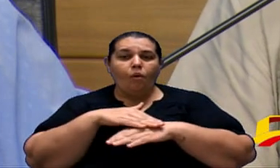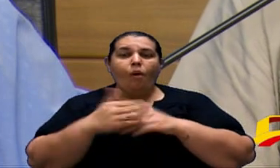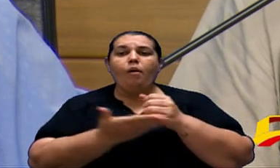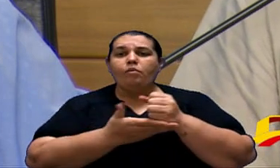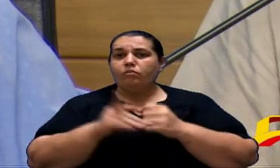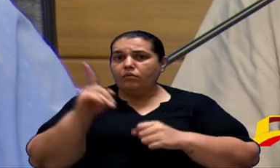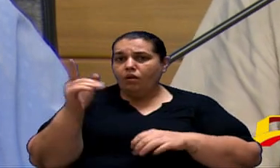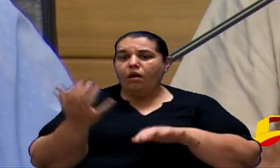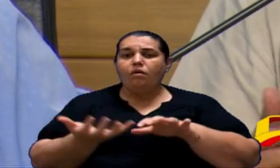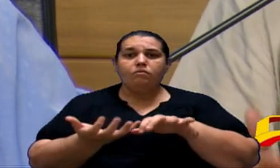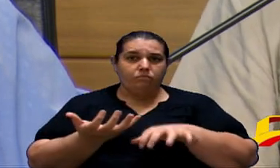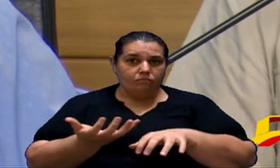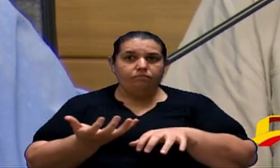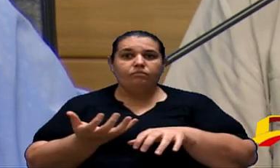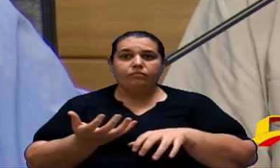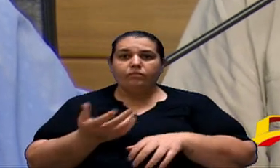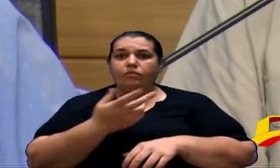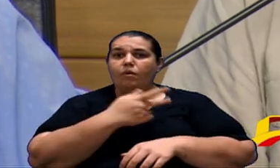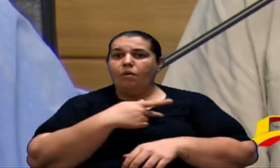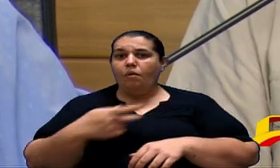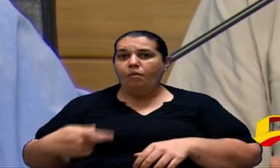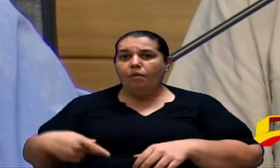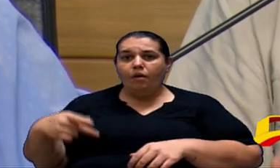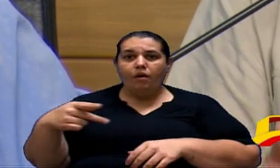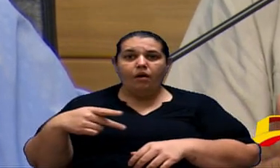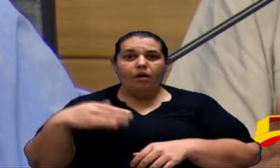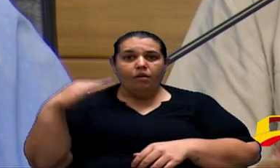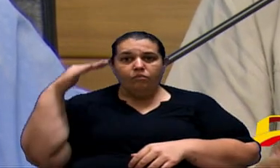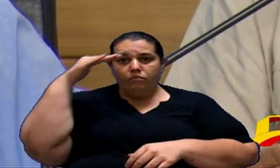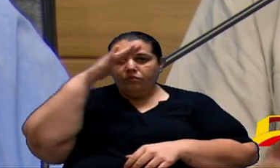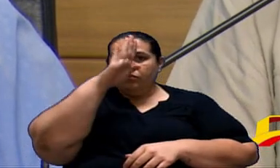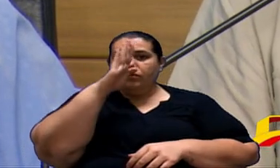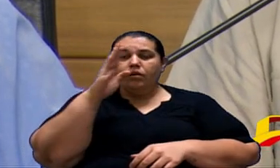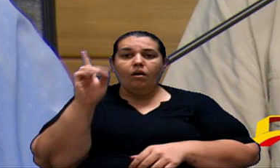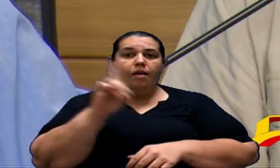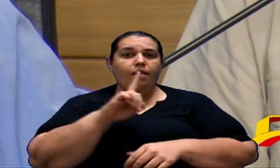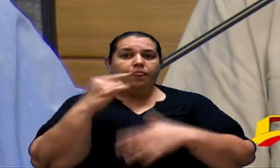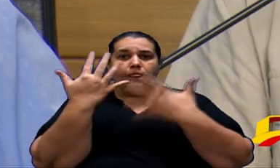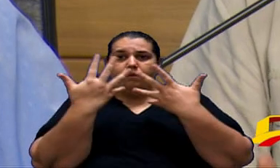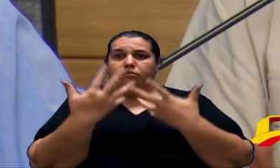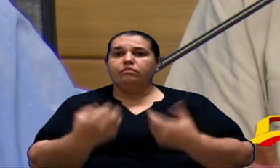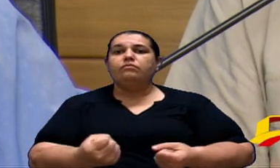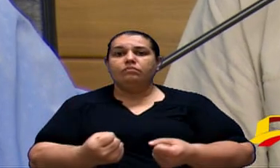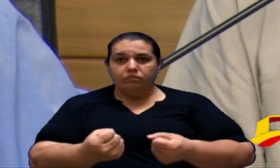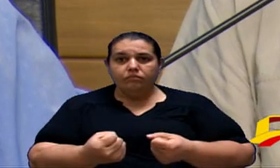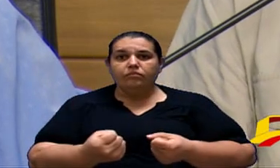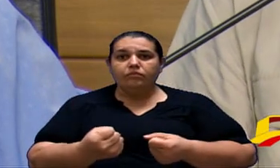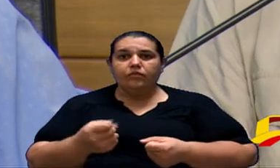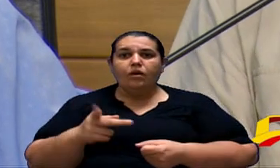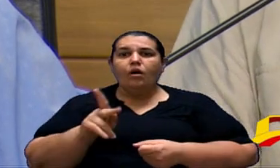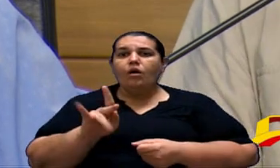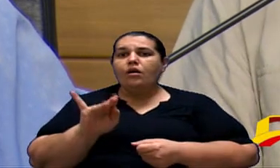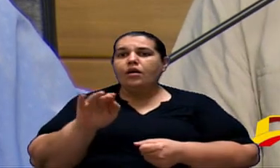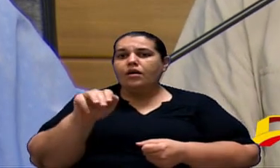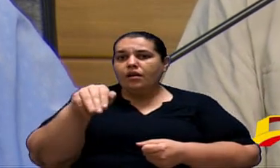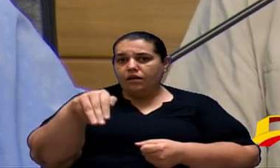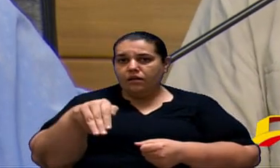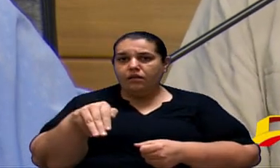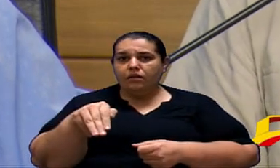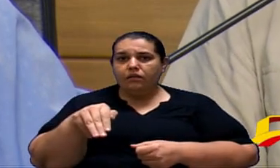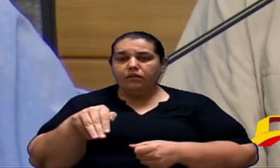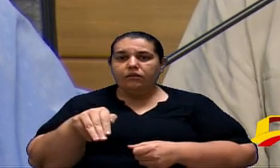base lá no congresso com o presidente Bolsonaro para dizer assim isso não até porque o Kim é um